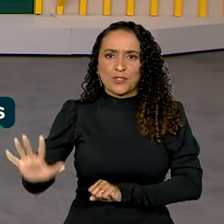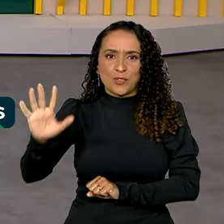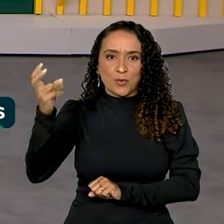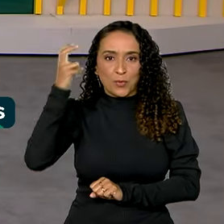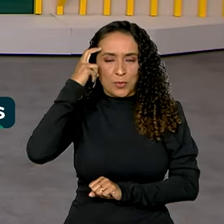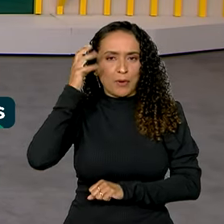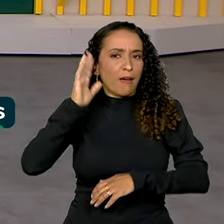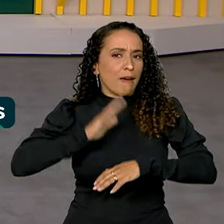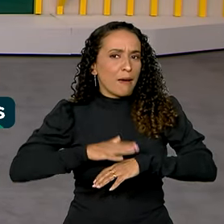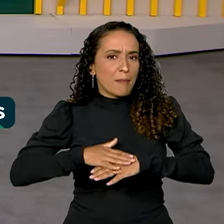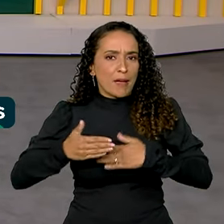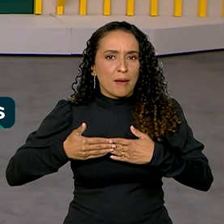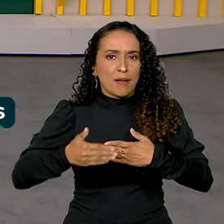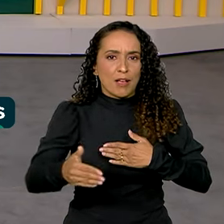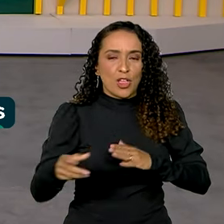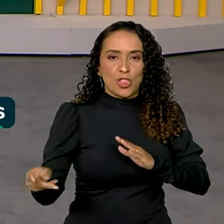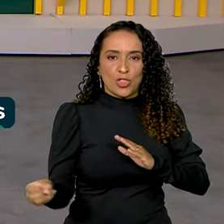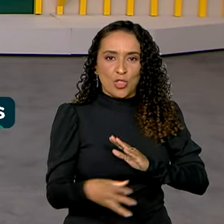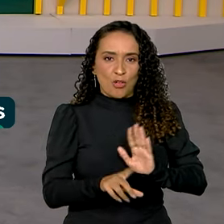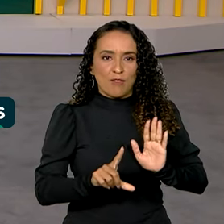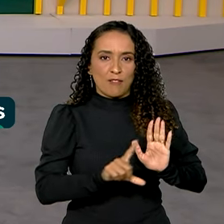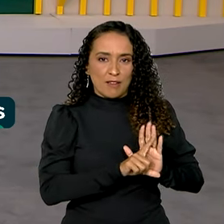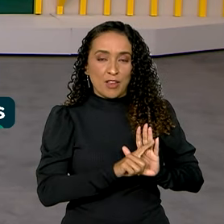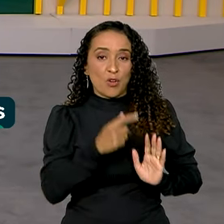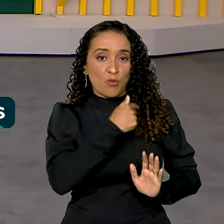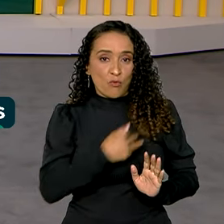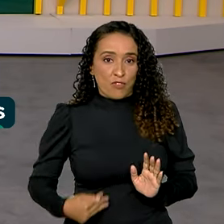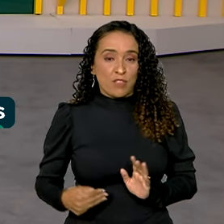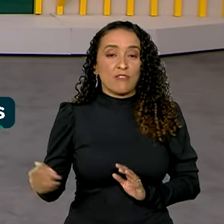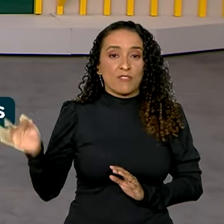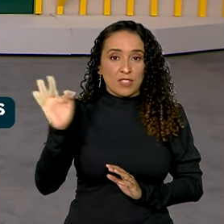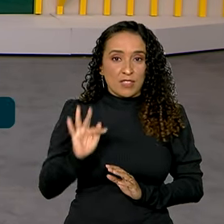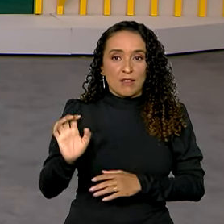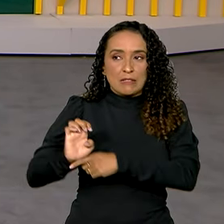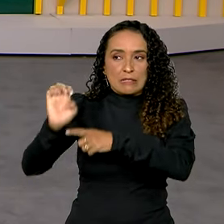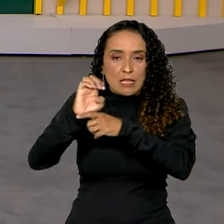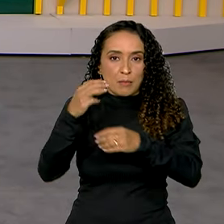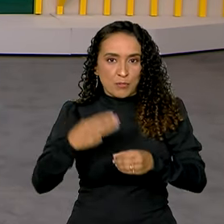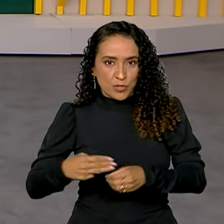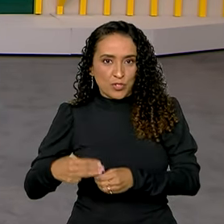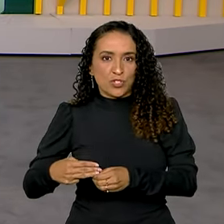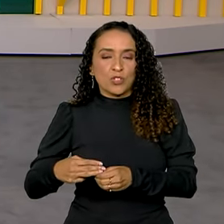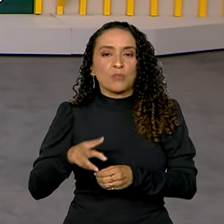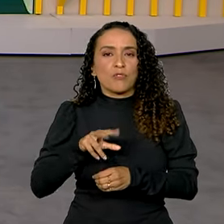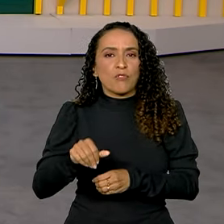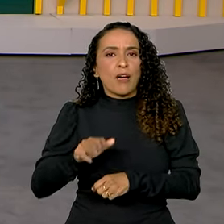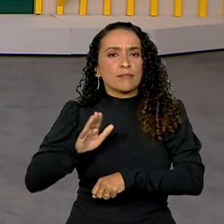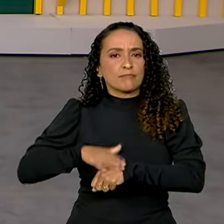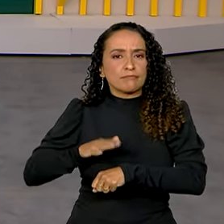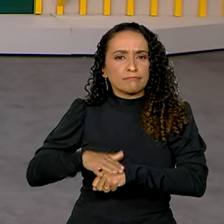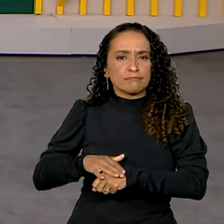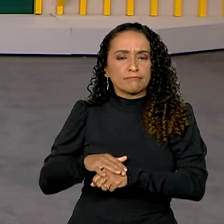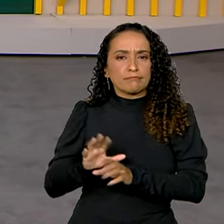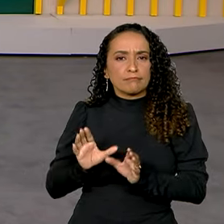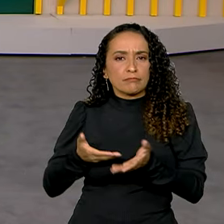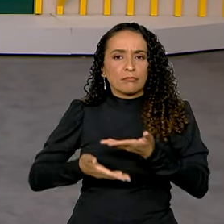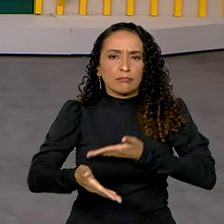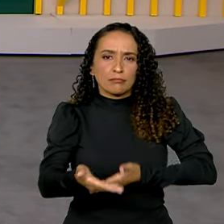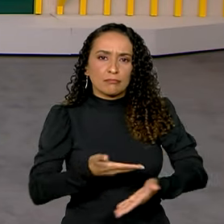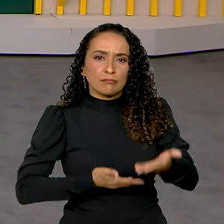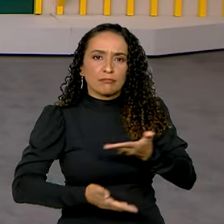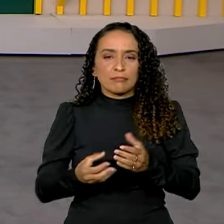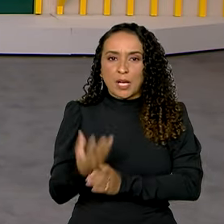Na prática, a partir da nova legislação, governo federal, estados e municípios deverão atuar em regime de